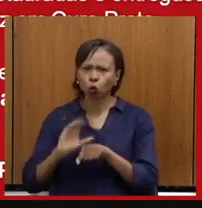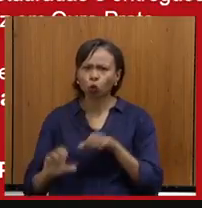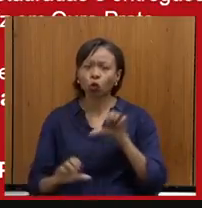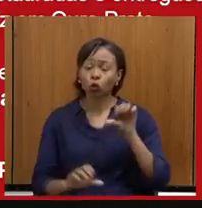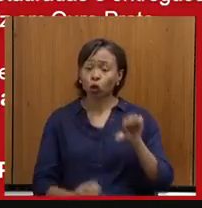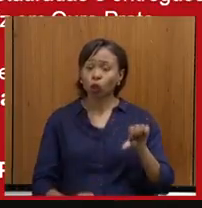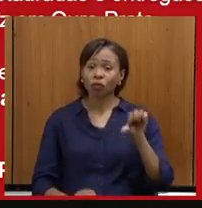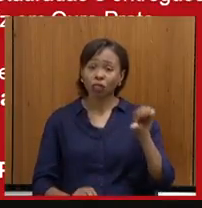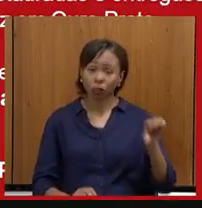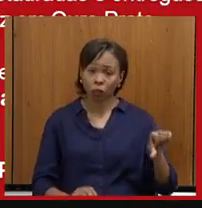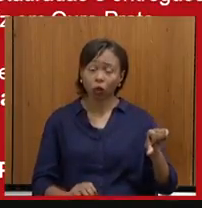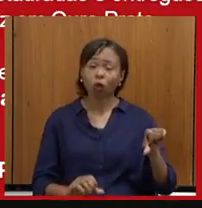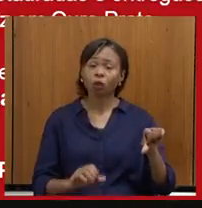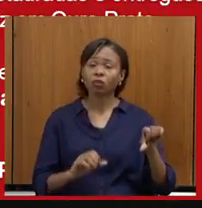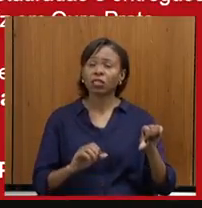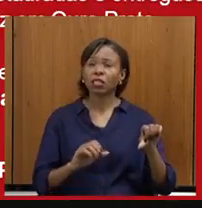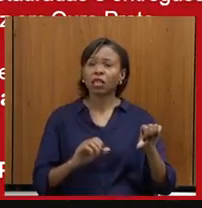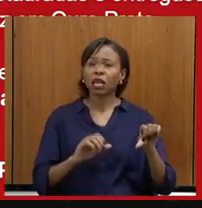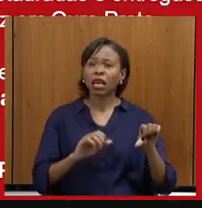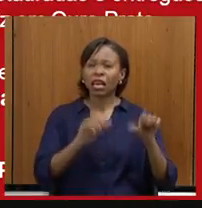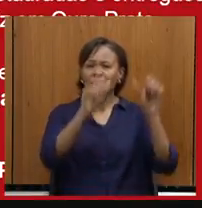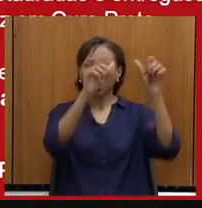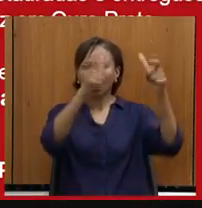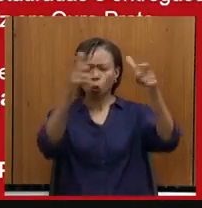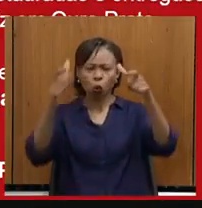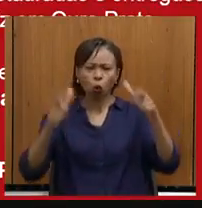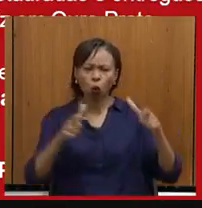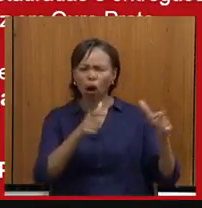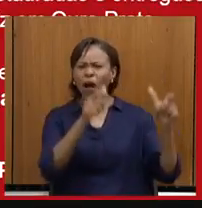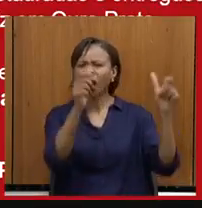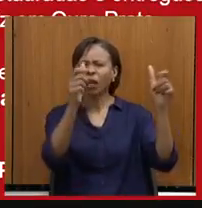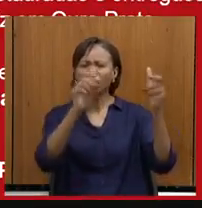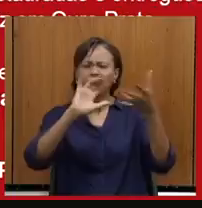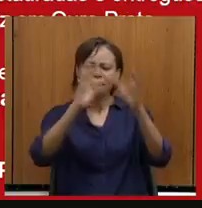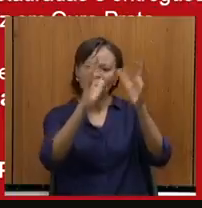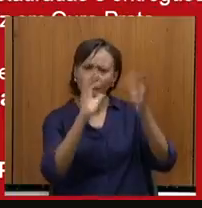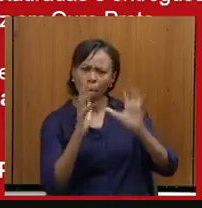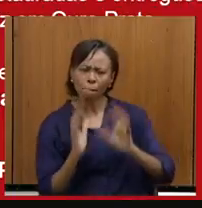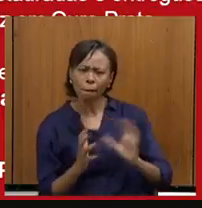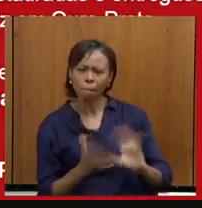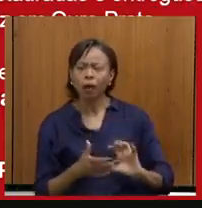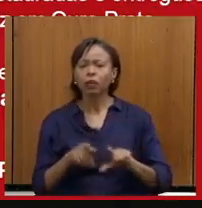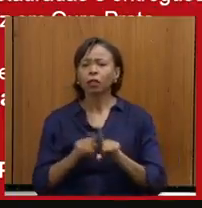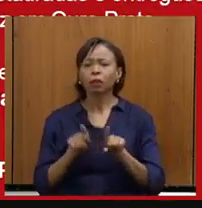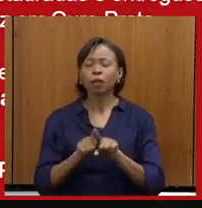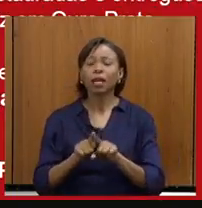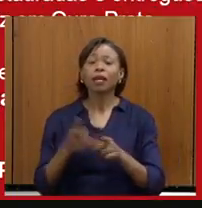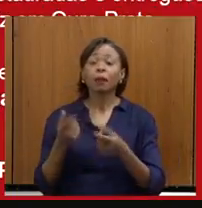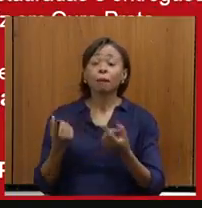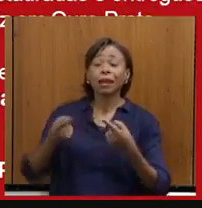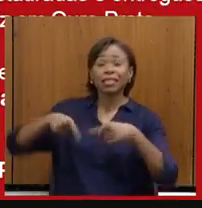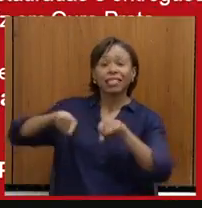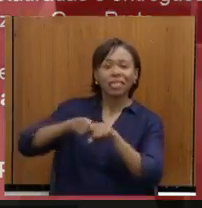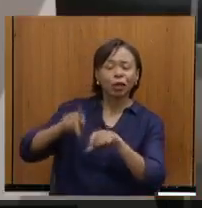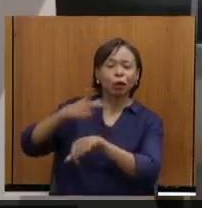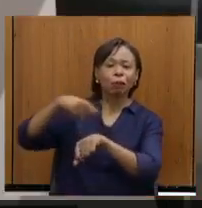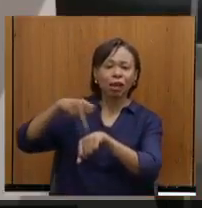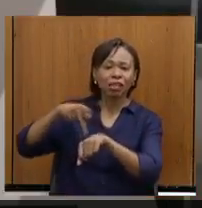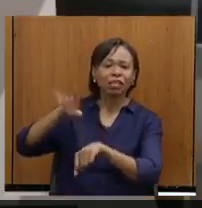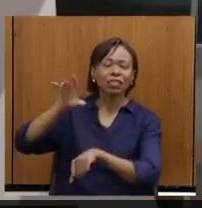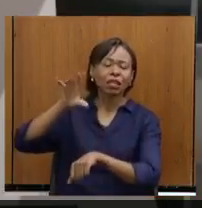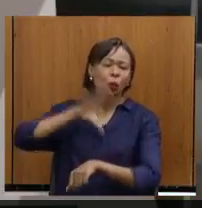99 obras restauradas, estratégia de parceria com países como Espanha, Portugal e os países da língua